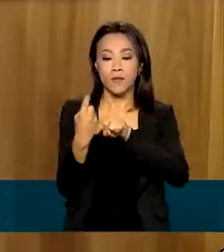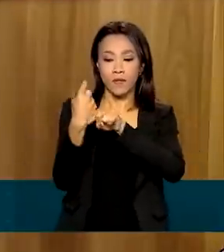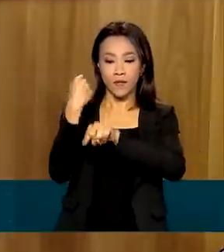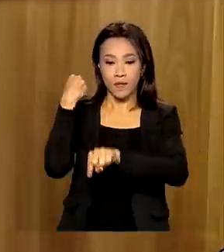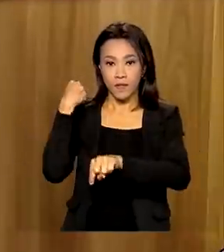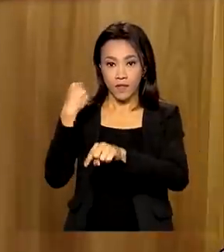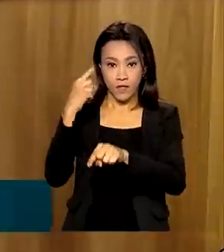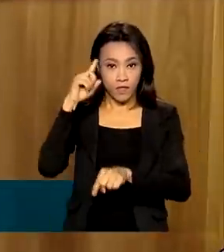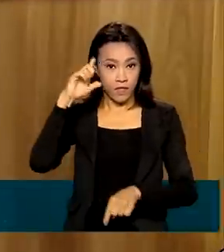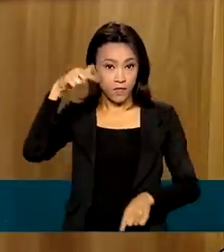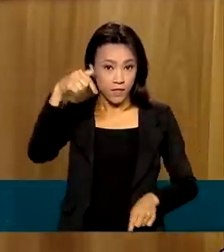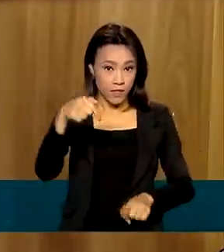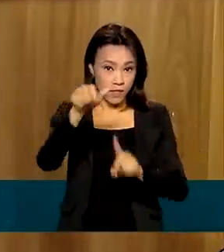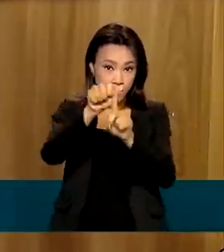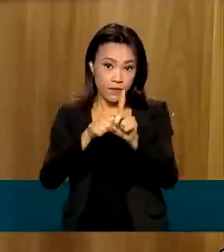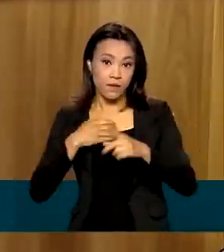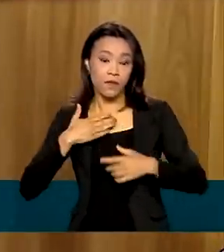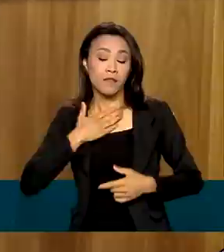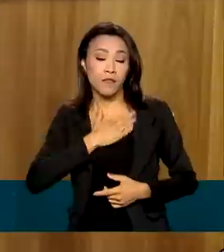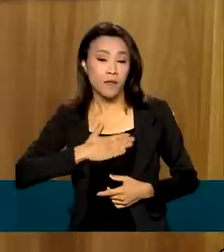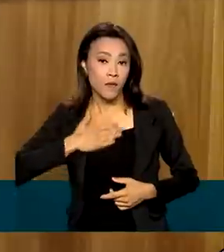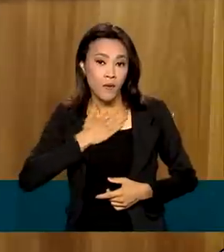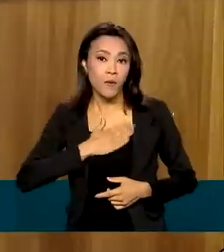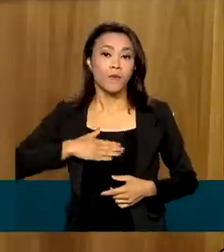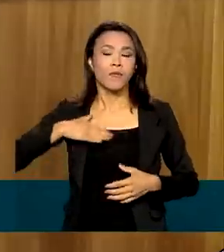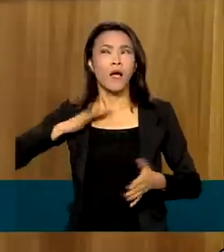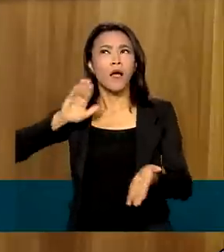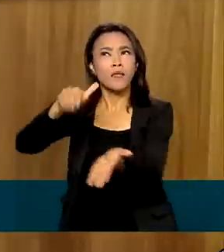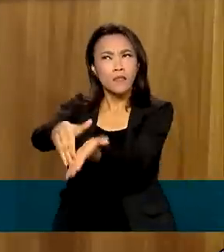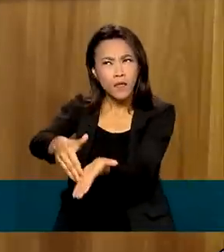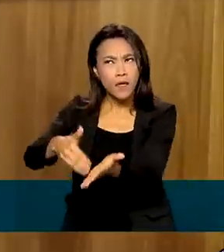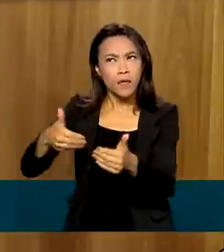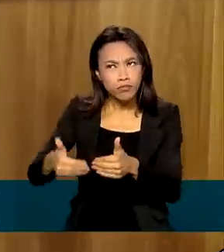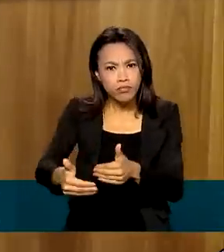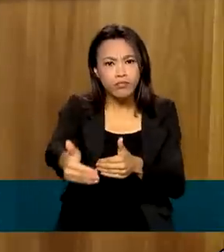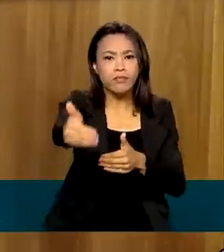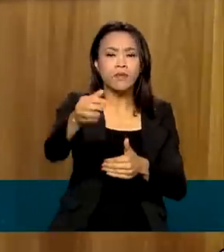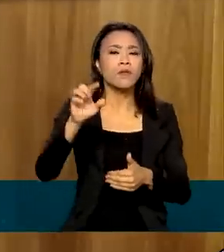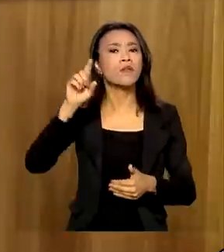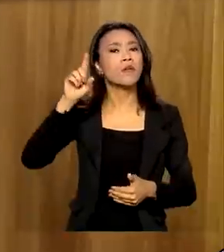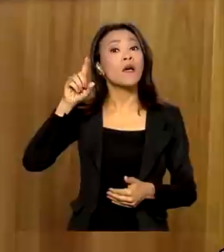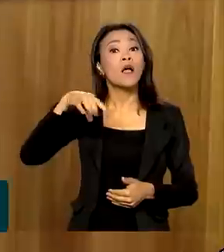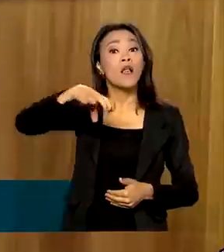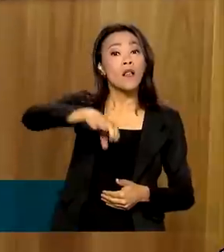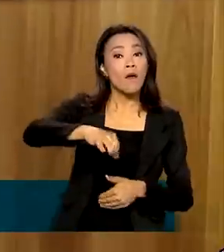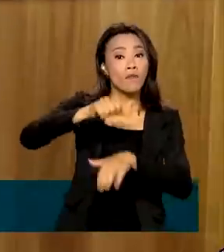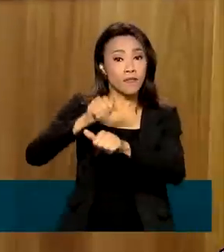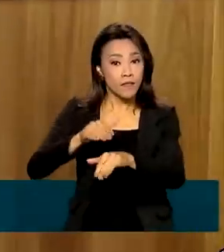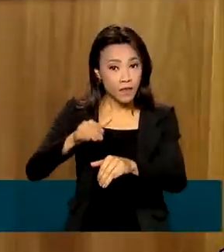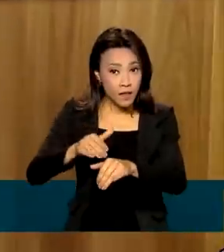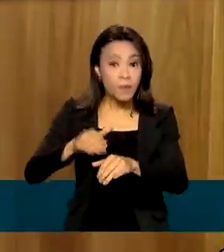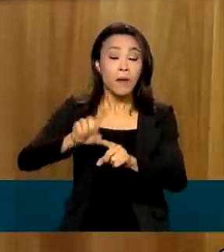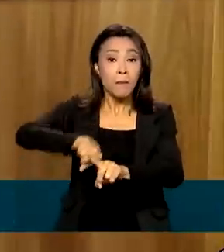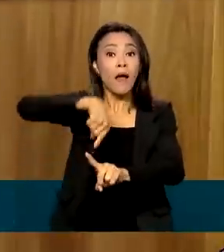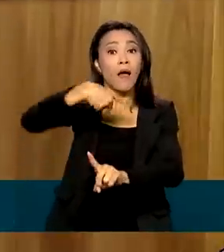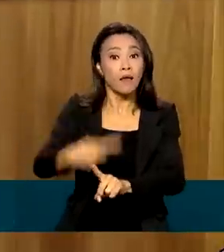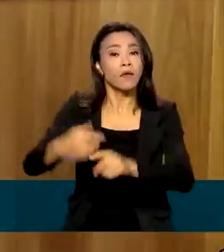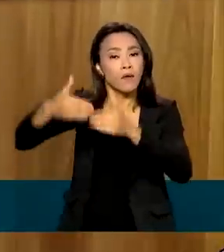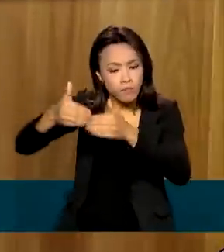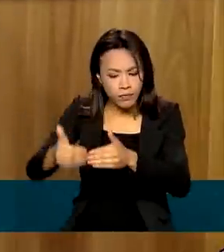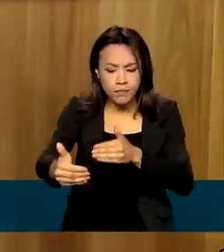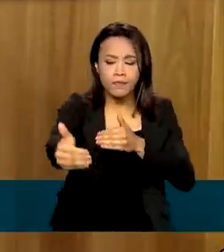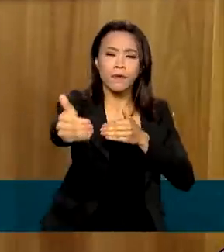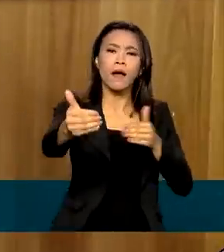agosto. Inicialmente, essa campanha se estenderia até o dia 9 de setembro. Nós ampliamos a campanha até o dia